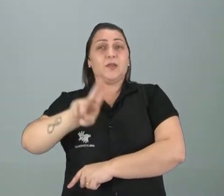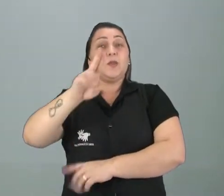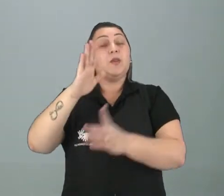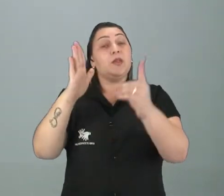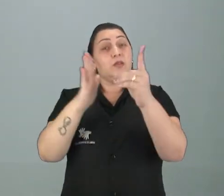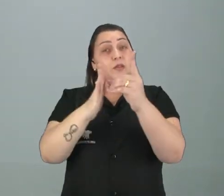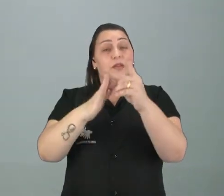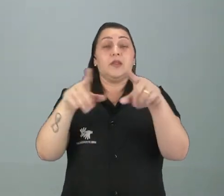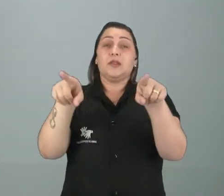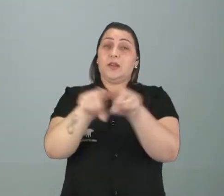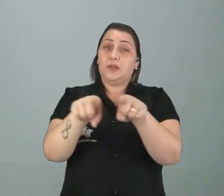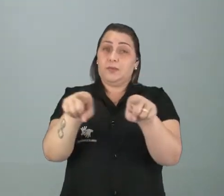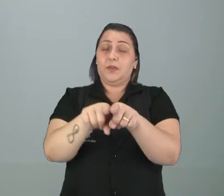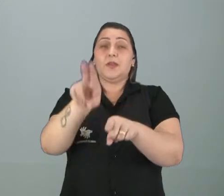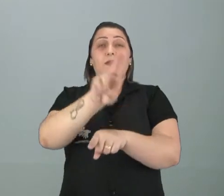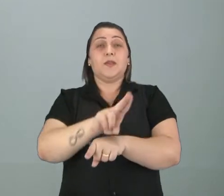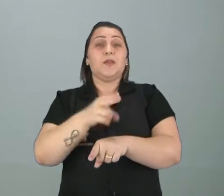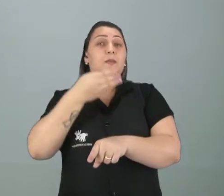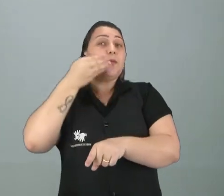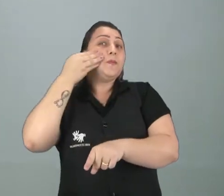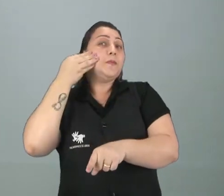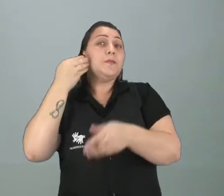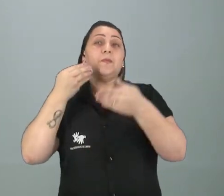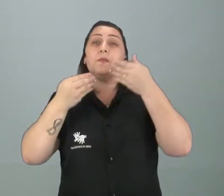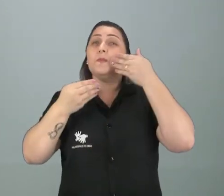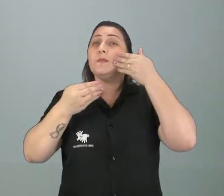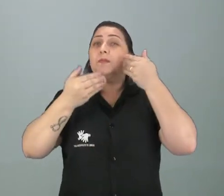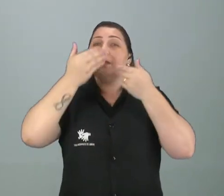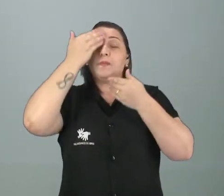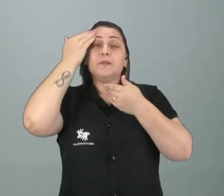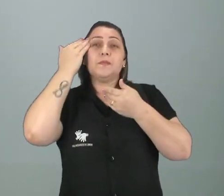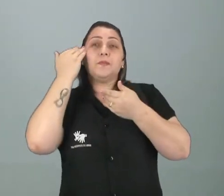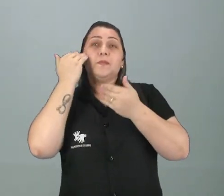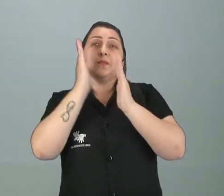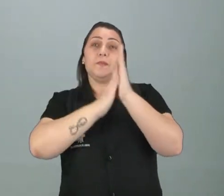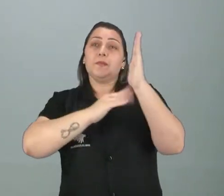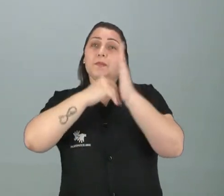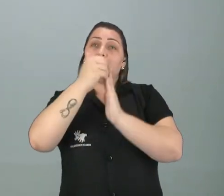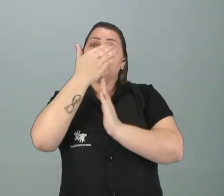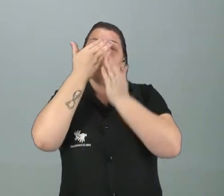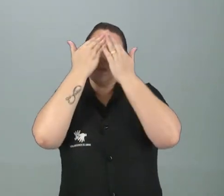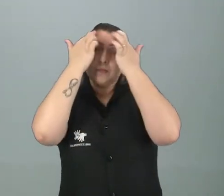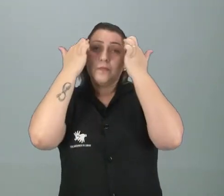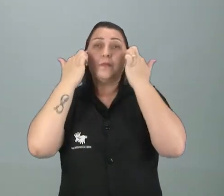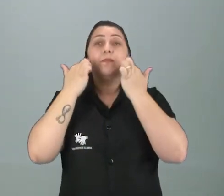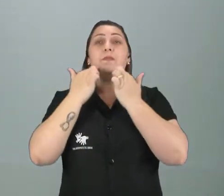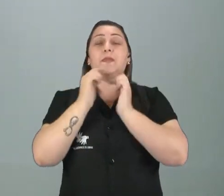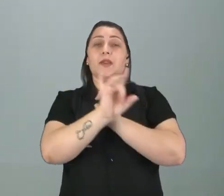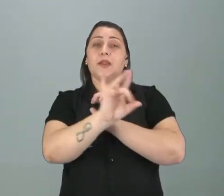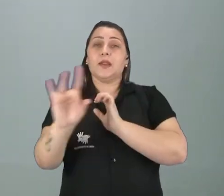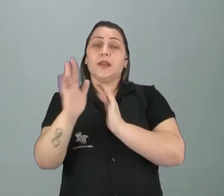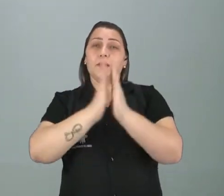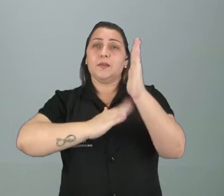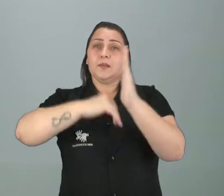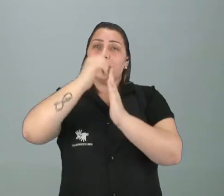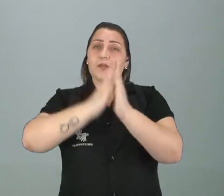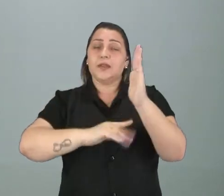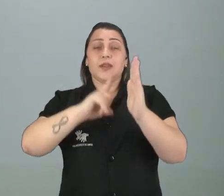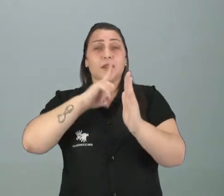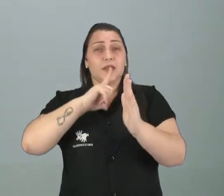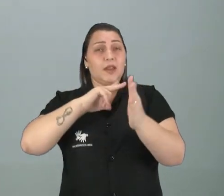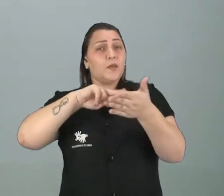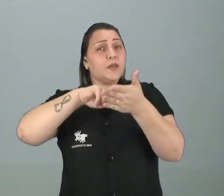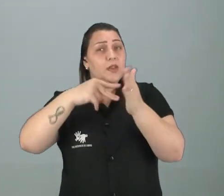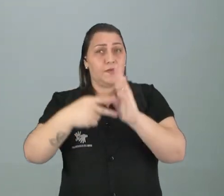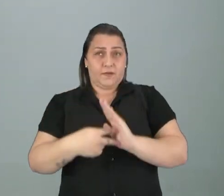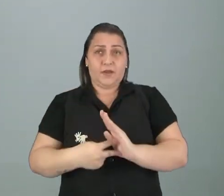indígenas também, né? A questão da maquiagem, né? A questão que eles se pintam. E cada pintura daquela tem uma